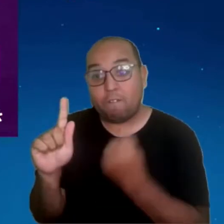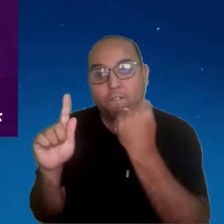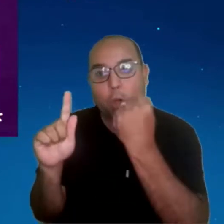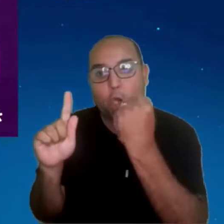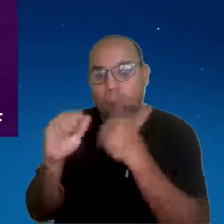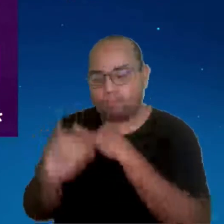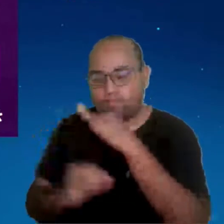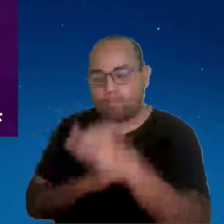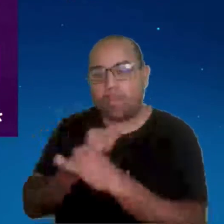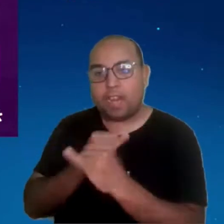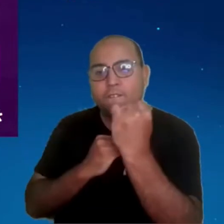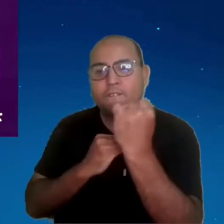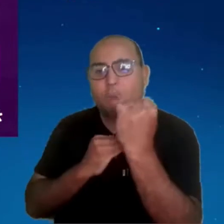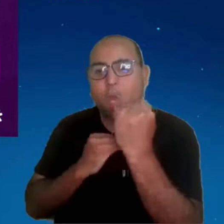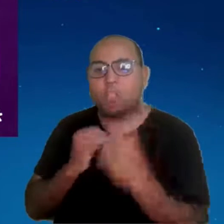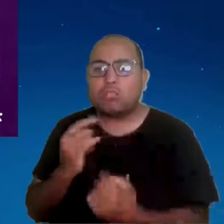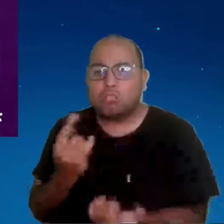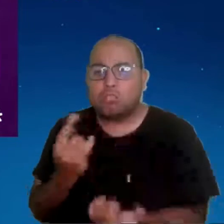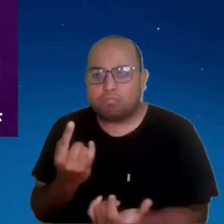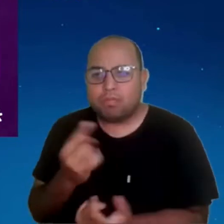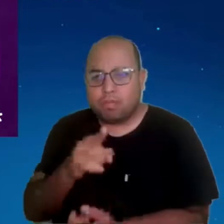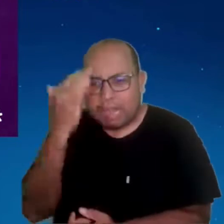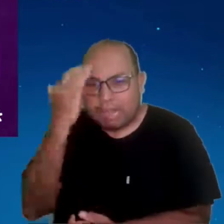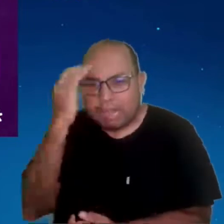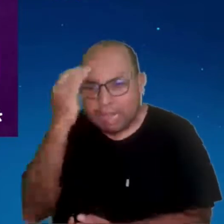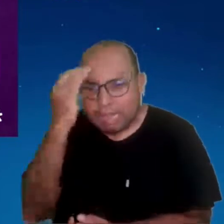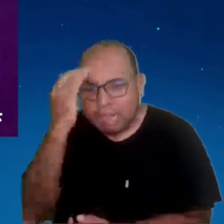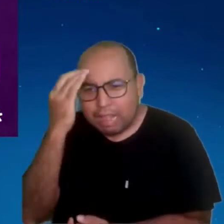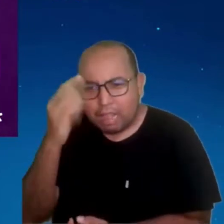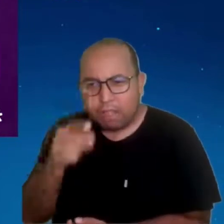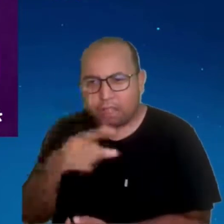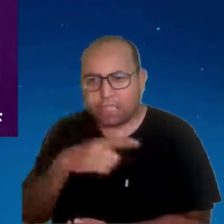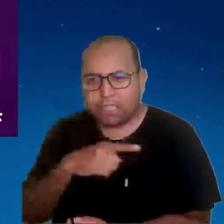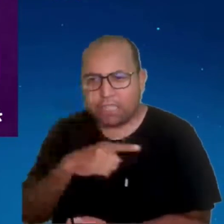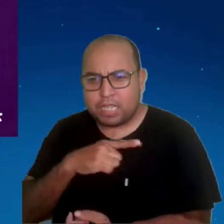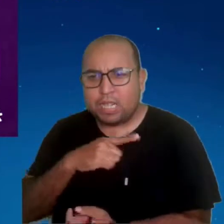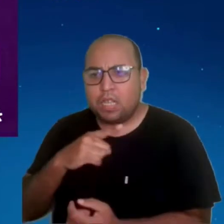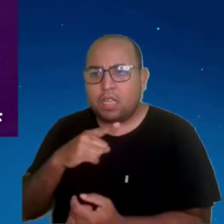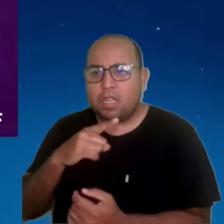precisam entender o que é o 5G, quem tem internet em casa com fibra?